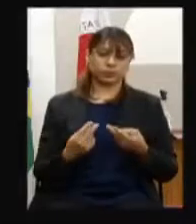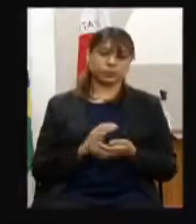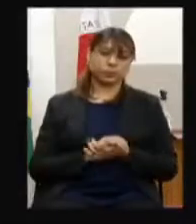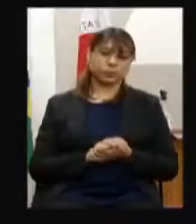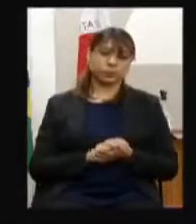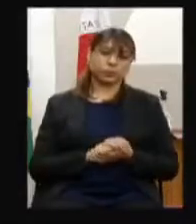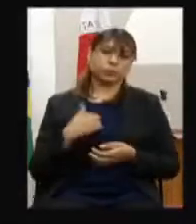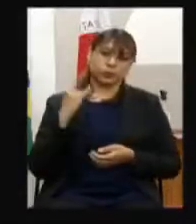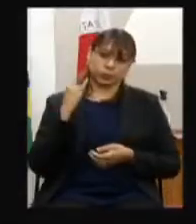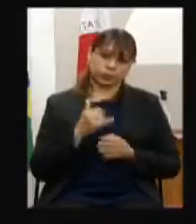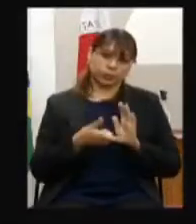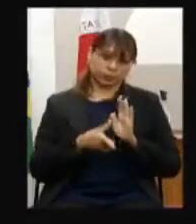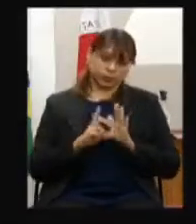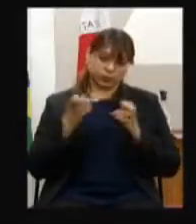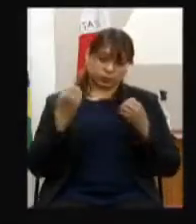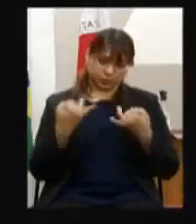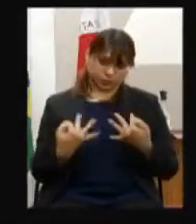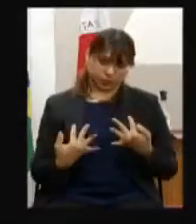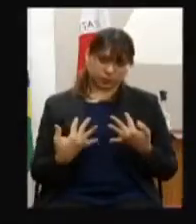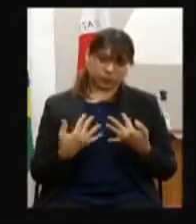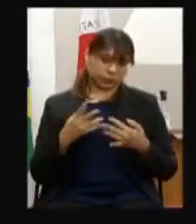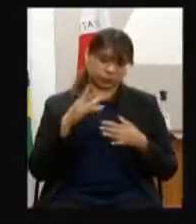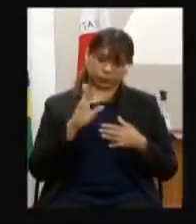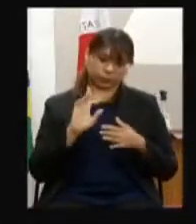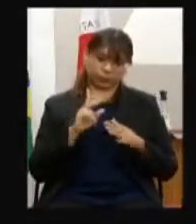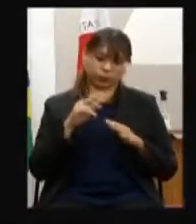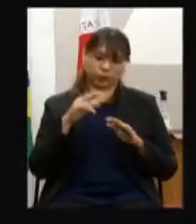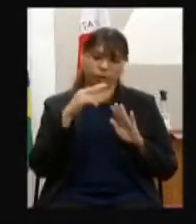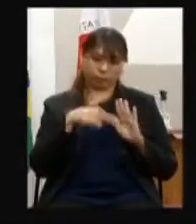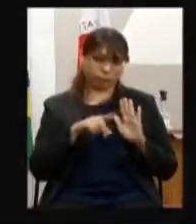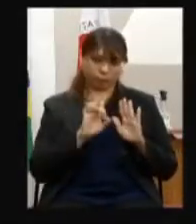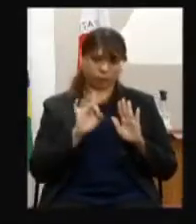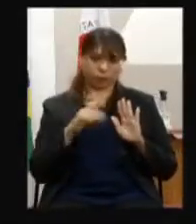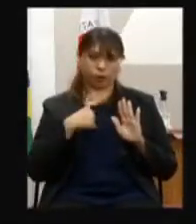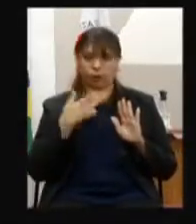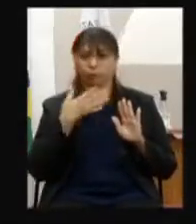dizer antes né que não está escrito que é apenas uma ponderação